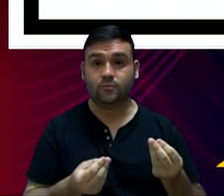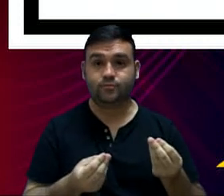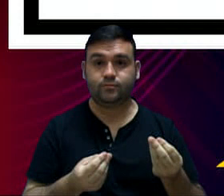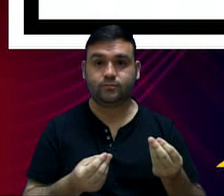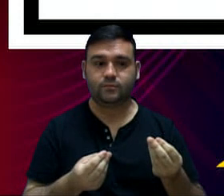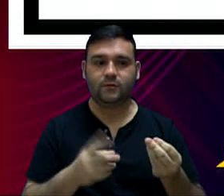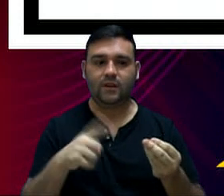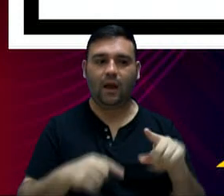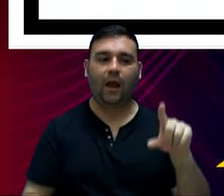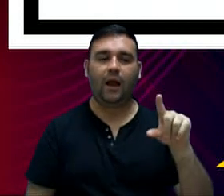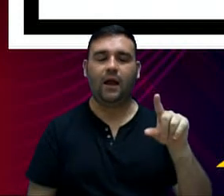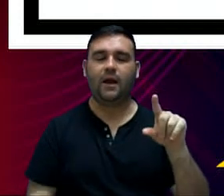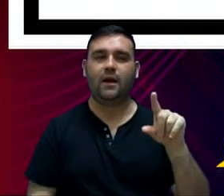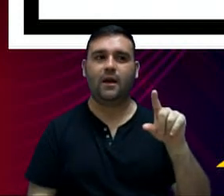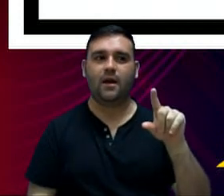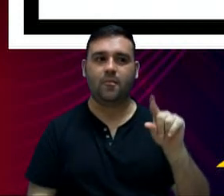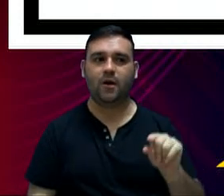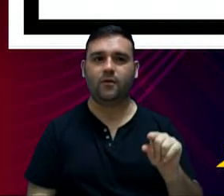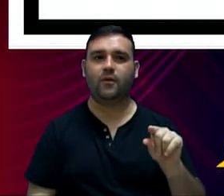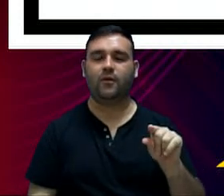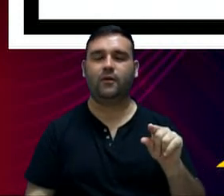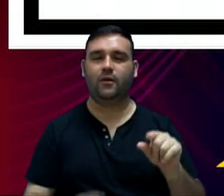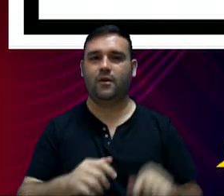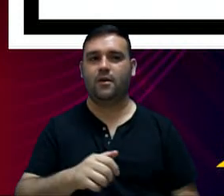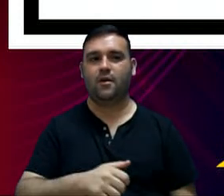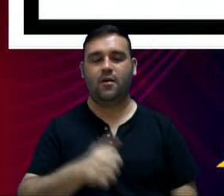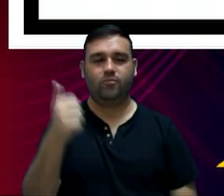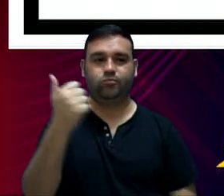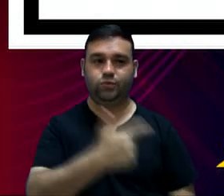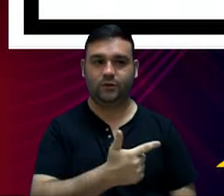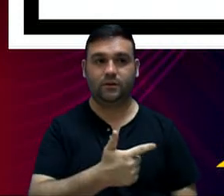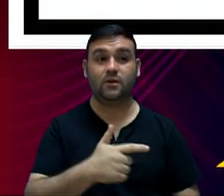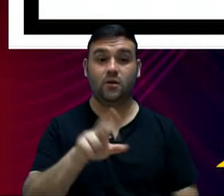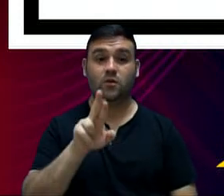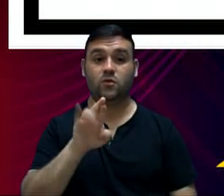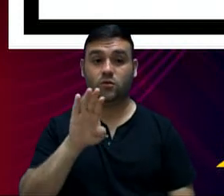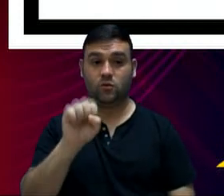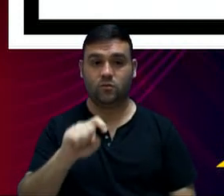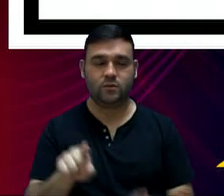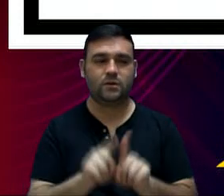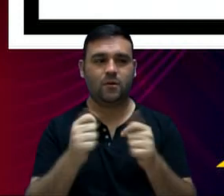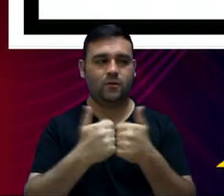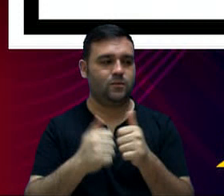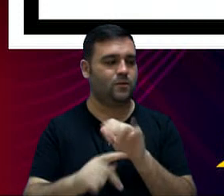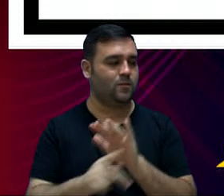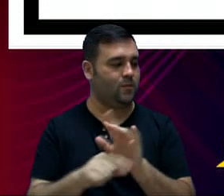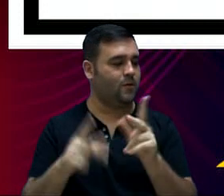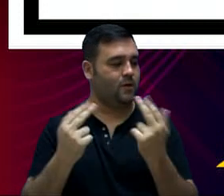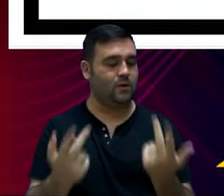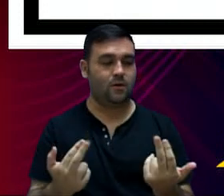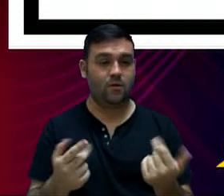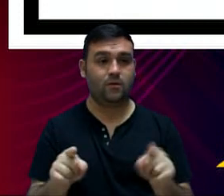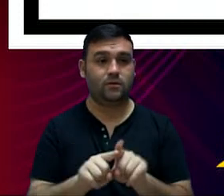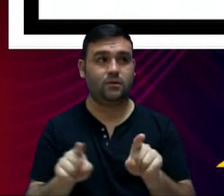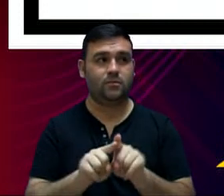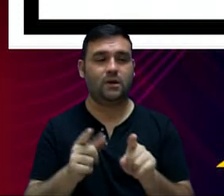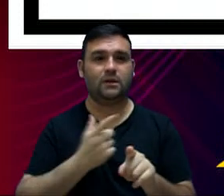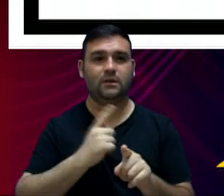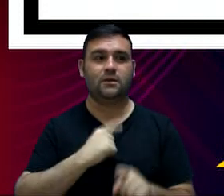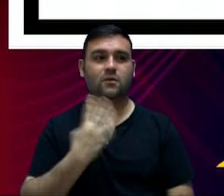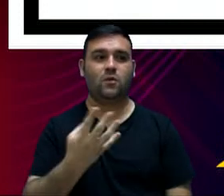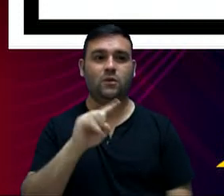inferior do que a despesa. A URBIS, da mesma forma, uma receita de 4